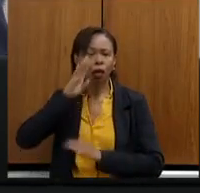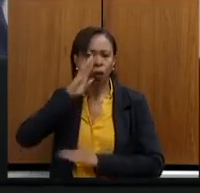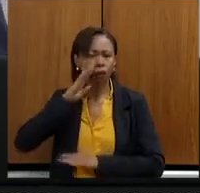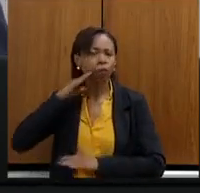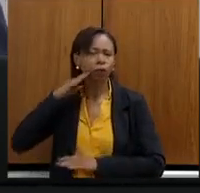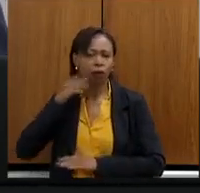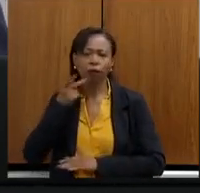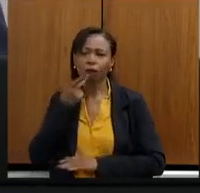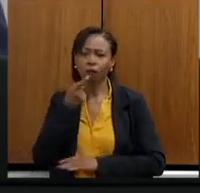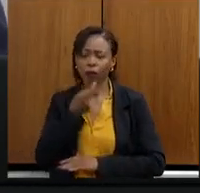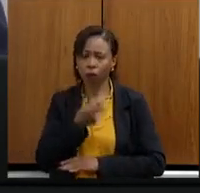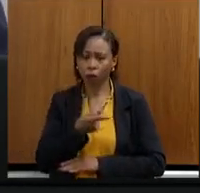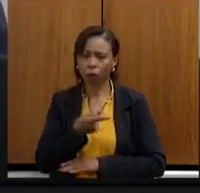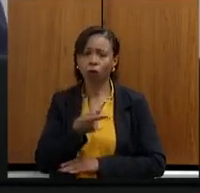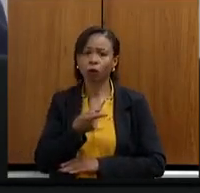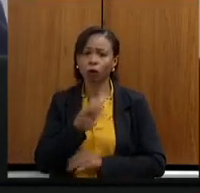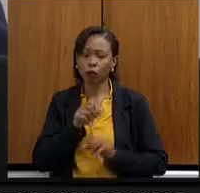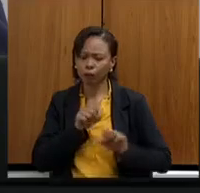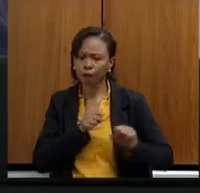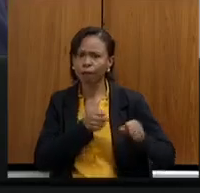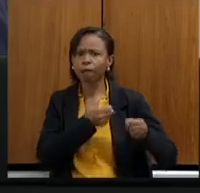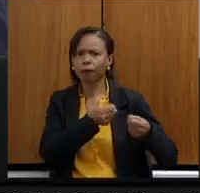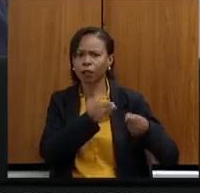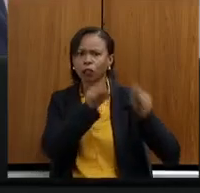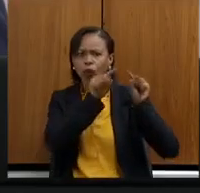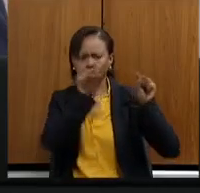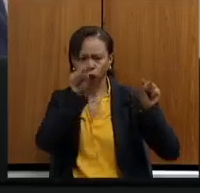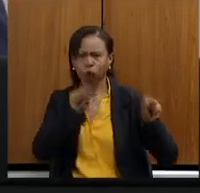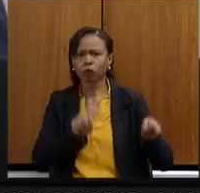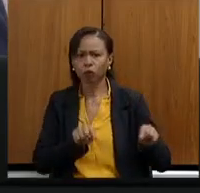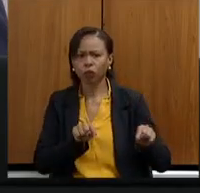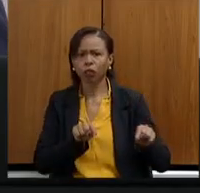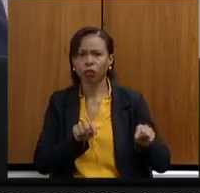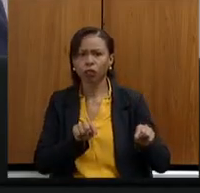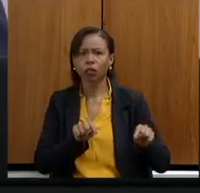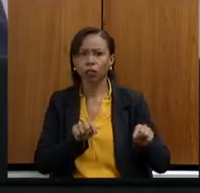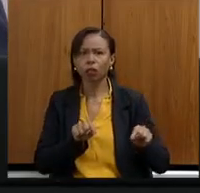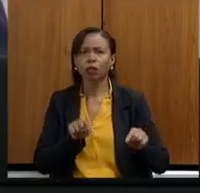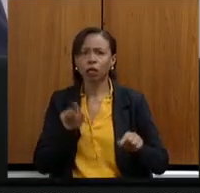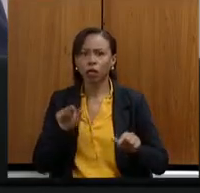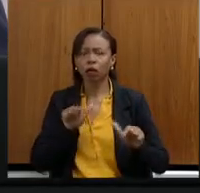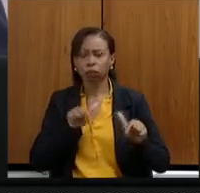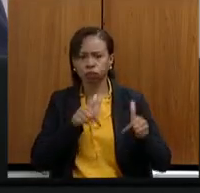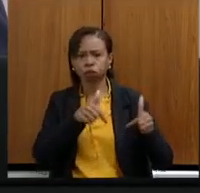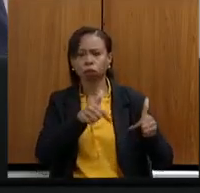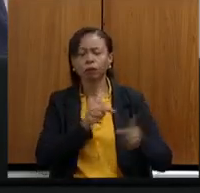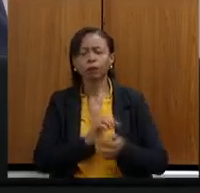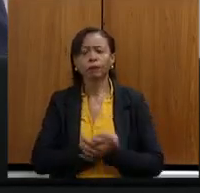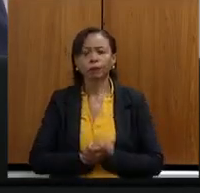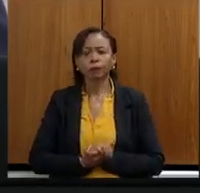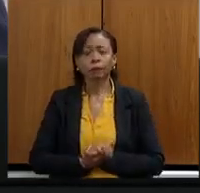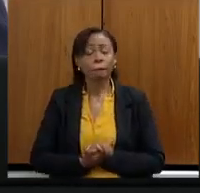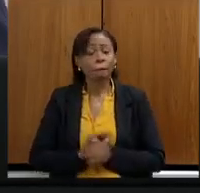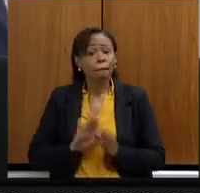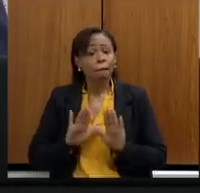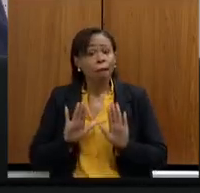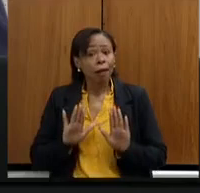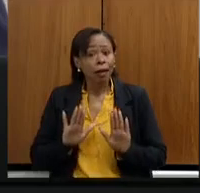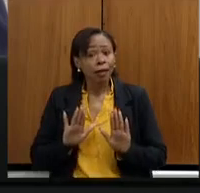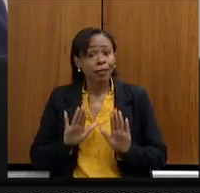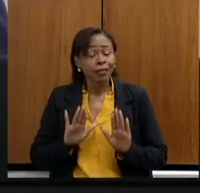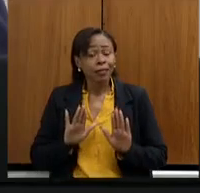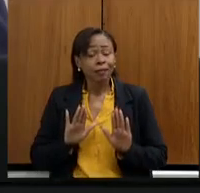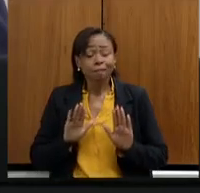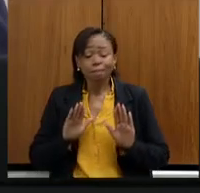e é reconhecida a defesa dos servidores, pelo seu empenho na defesa dos servidores, mas, em específico,